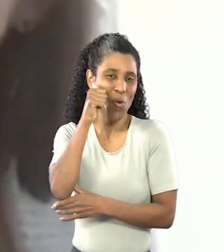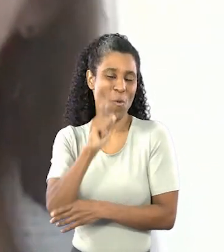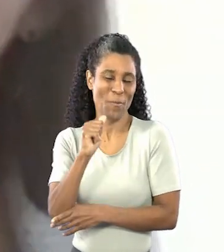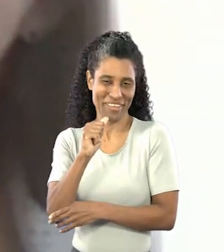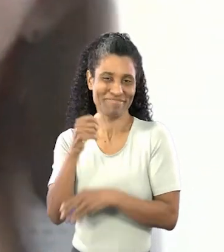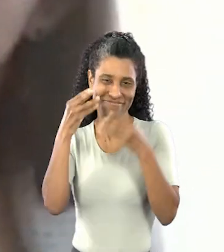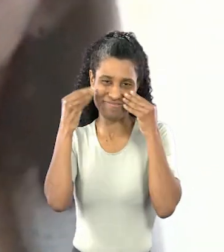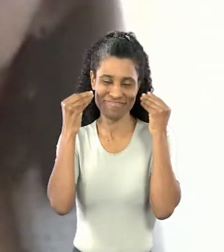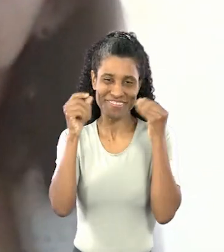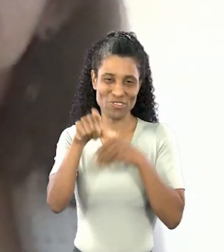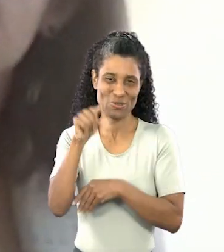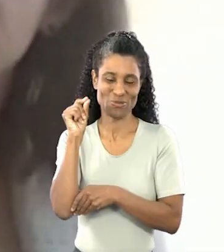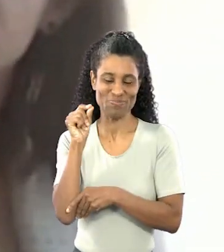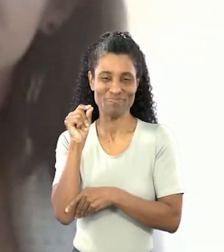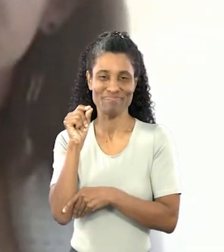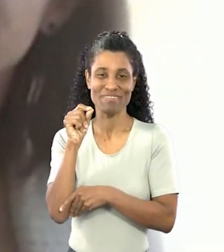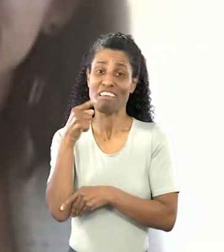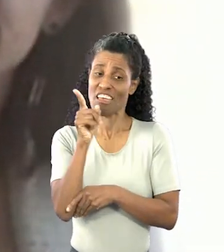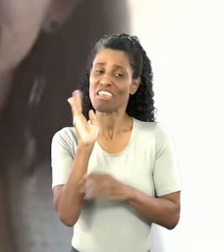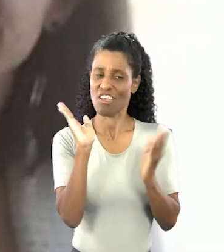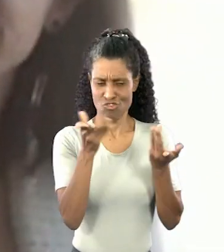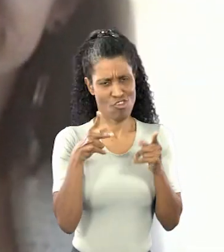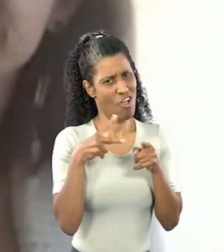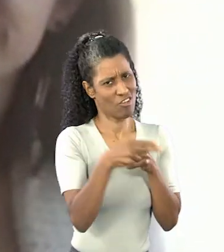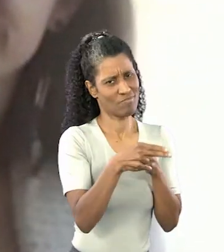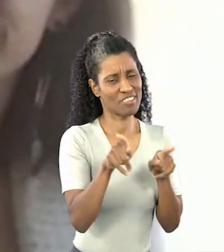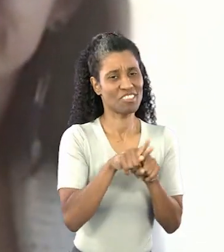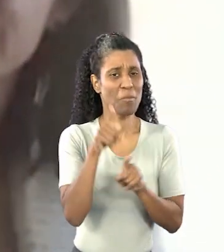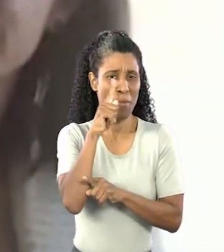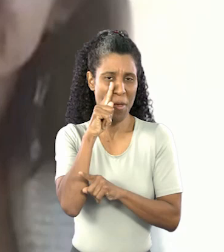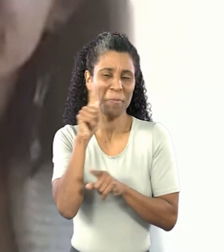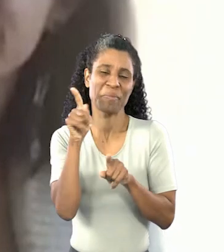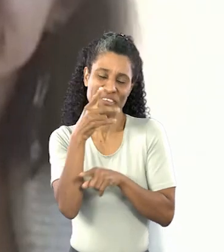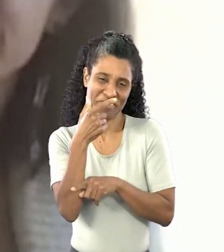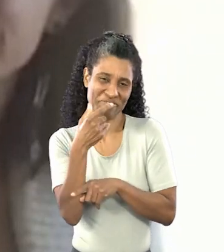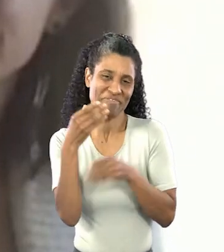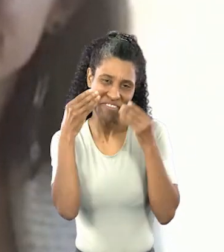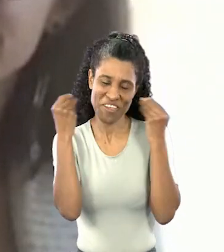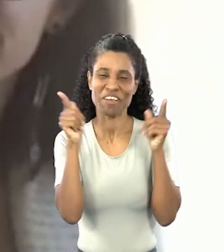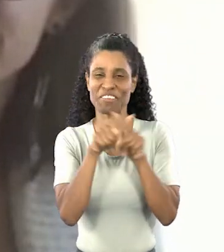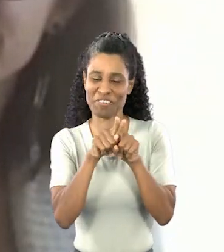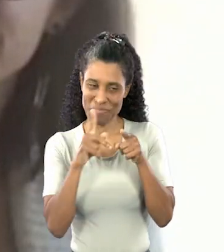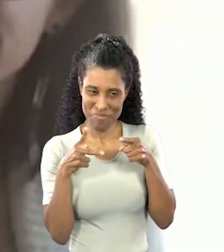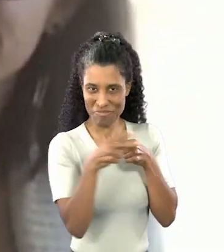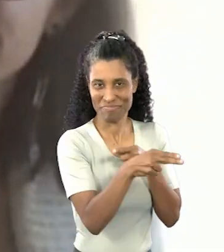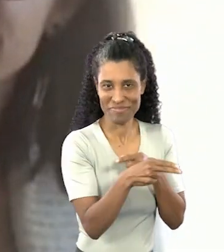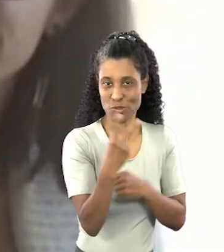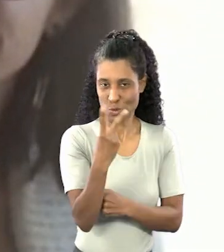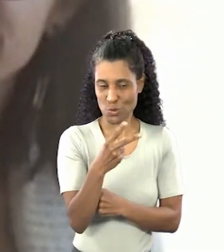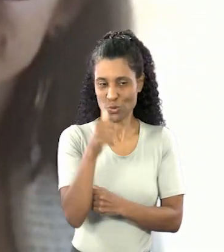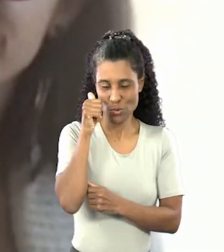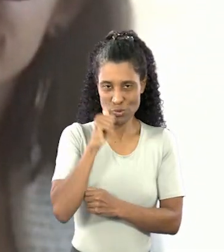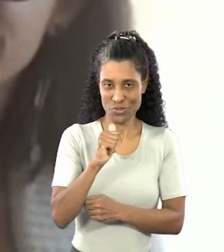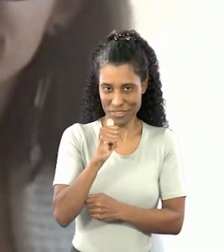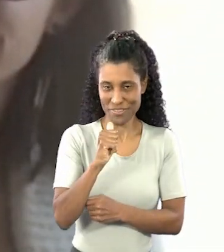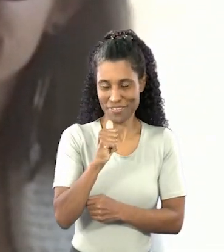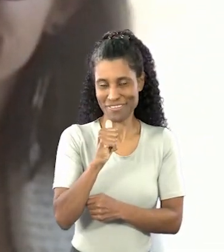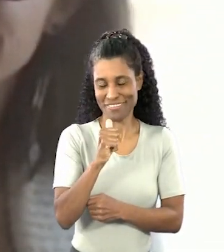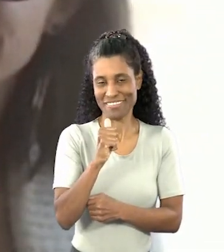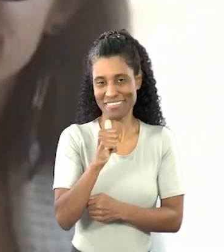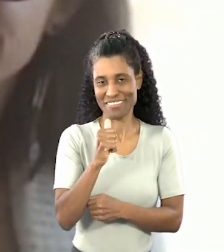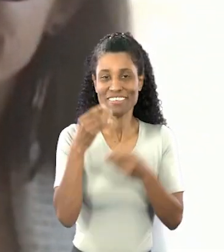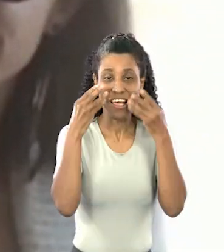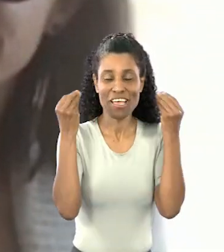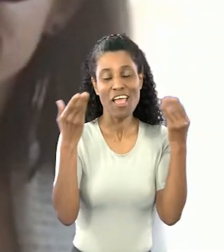gatinha para mim. E essa eu mandei castrar também e a mãe dessa gatinha também eu mandei castrar. São duas gatas.